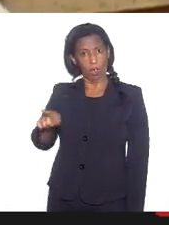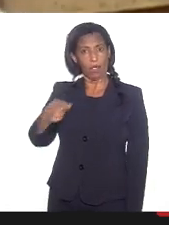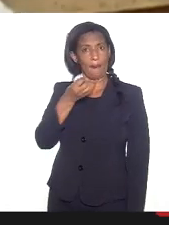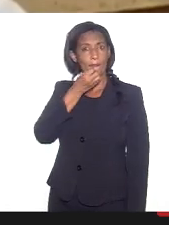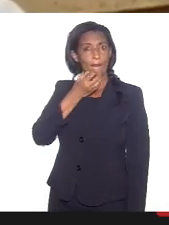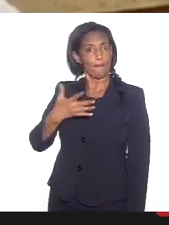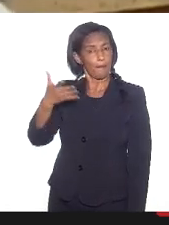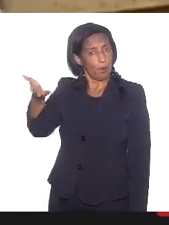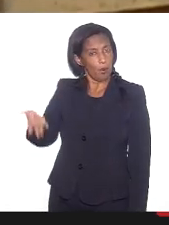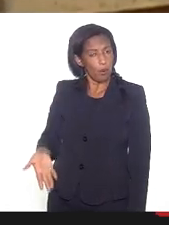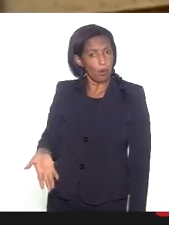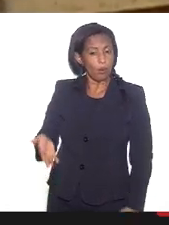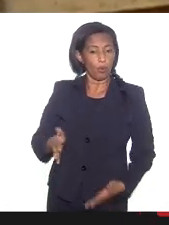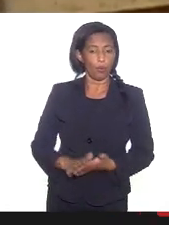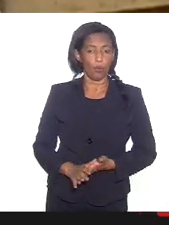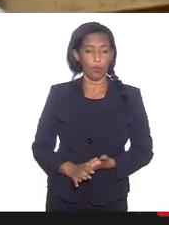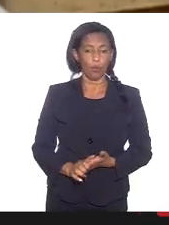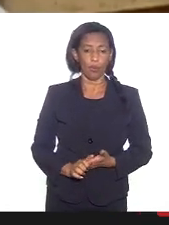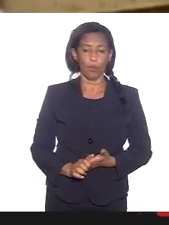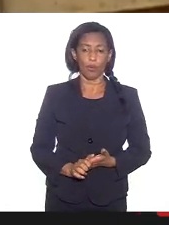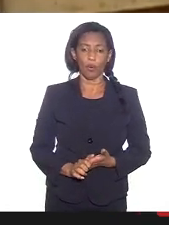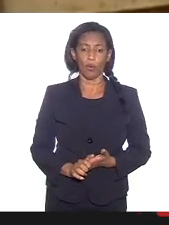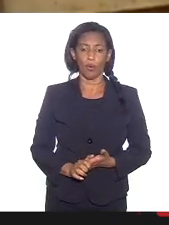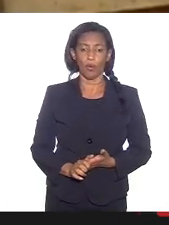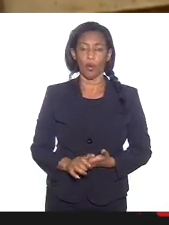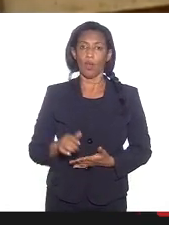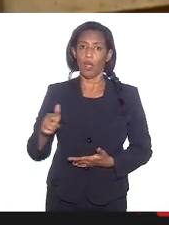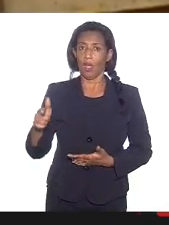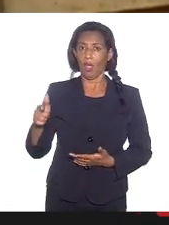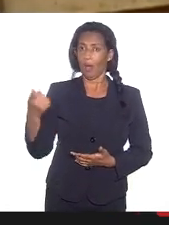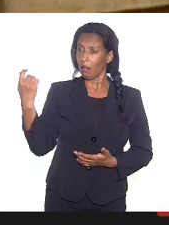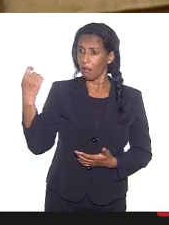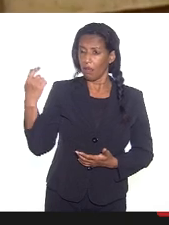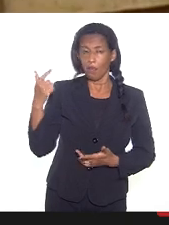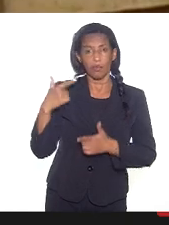não é diretamente proporcional, o fato de ter uma religião, não.